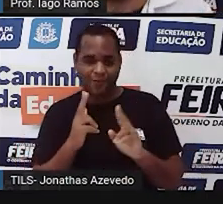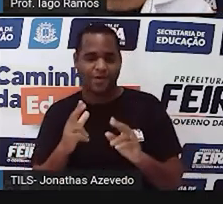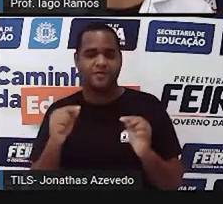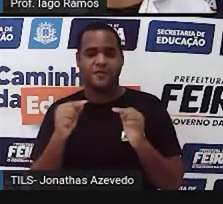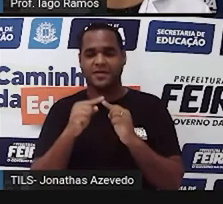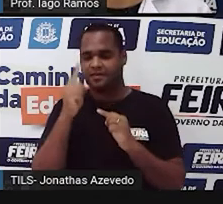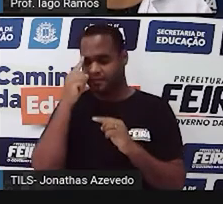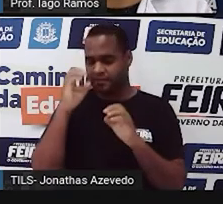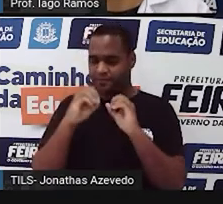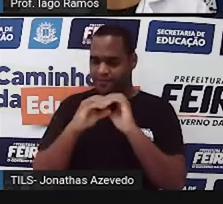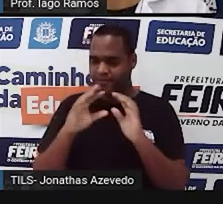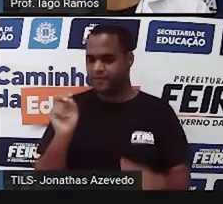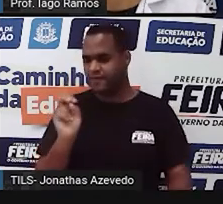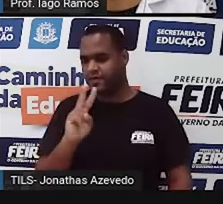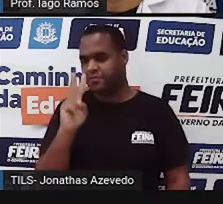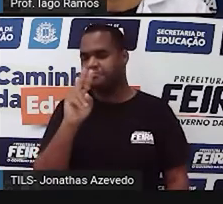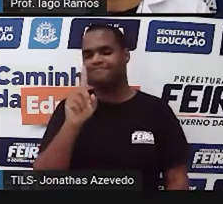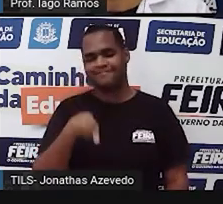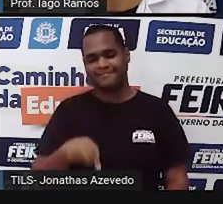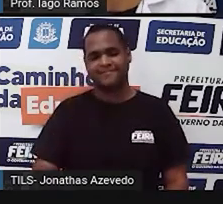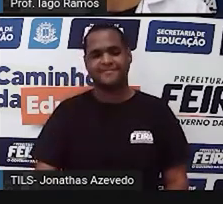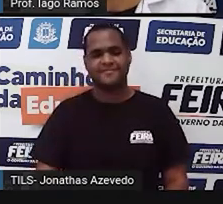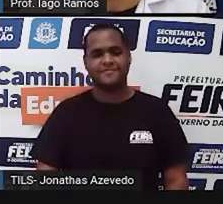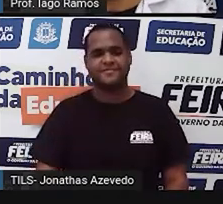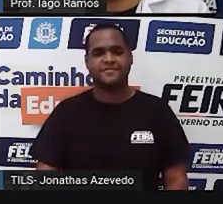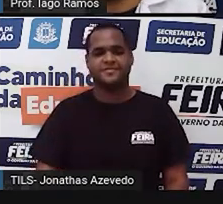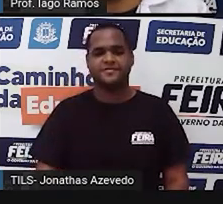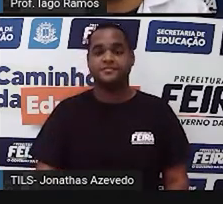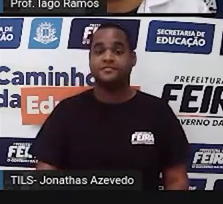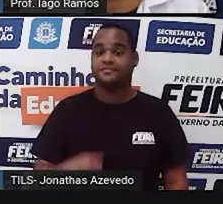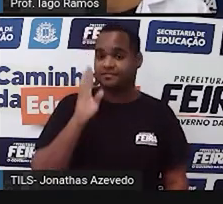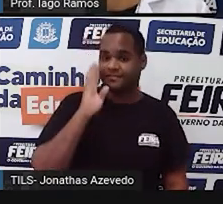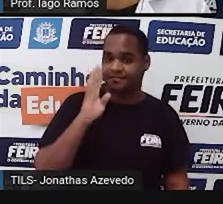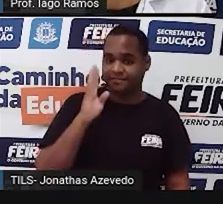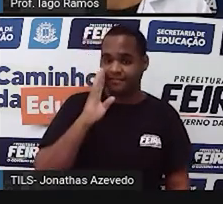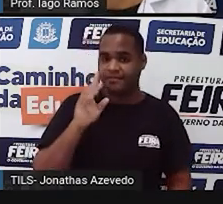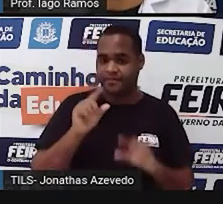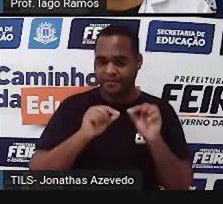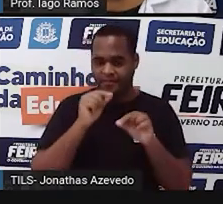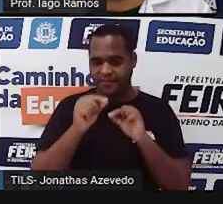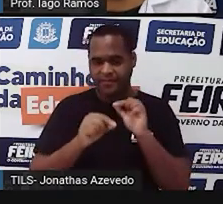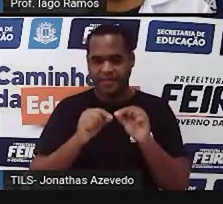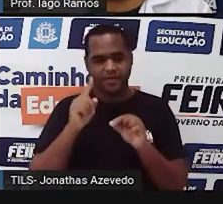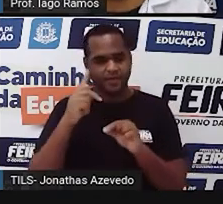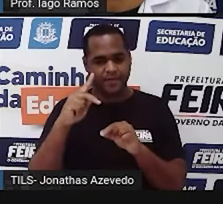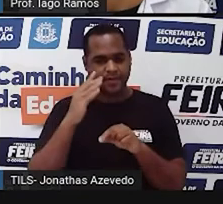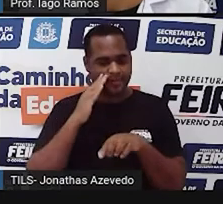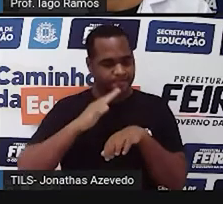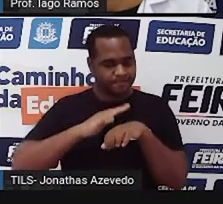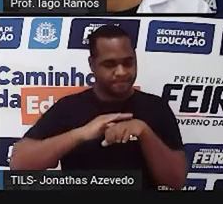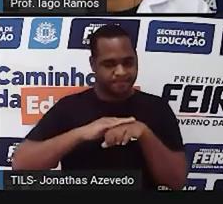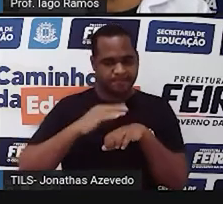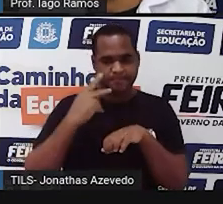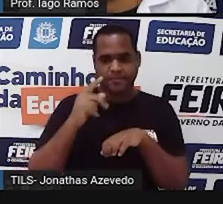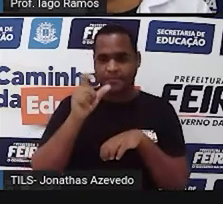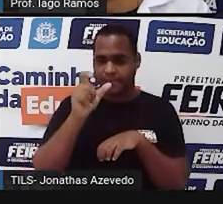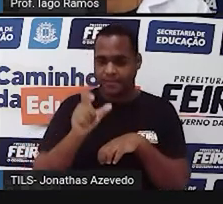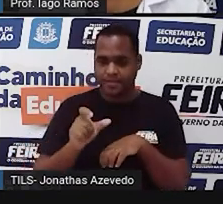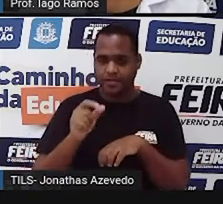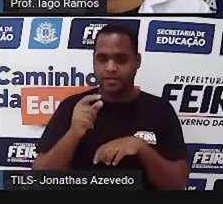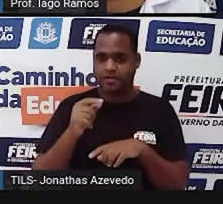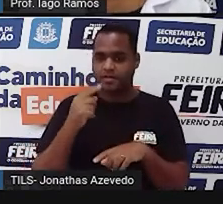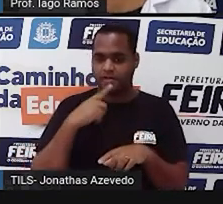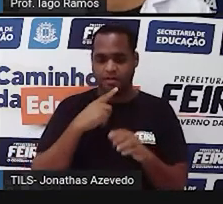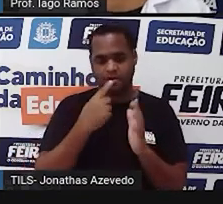descobrir valores e é isso aí. Tá bom? Então, o legal agora, a partir desse momento da aula, é você ter em